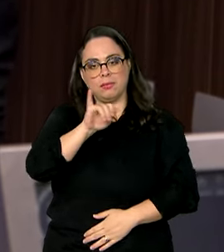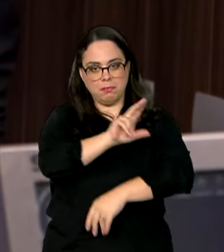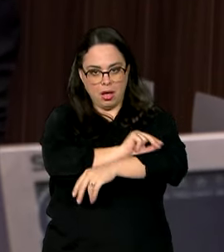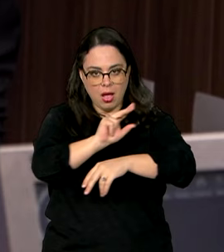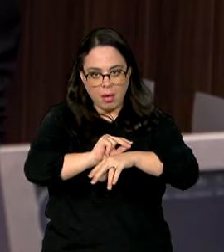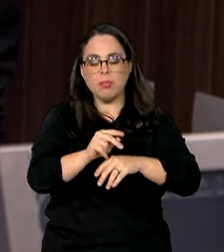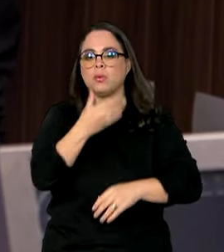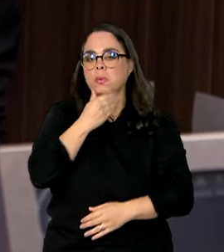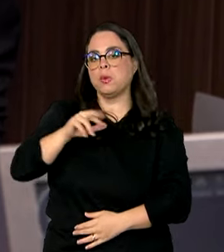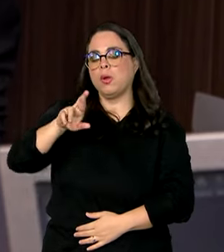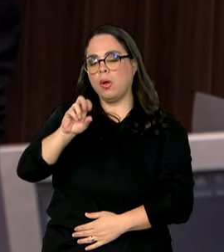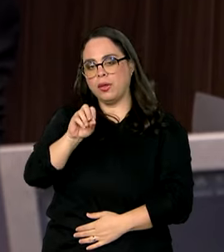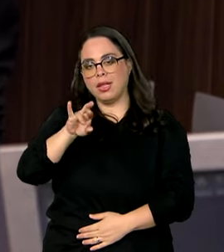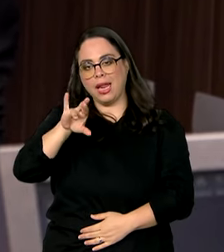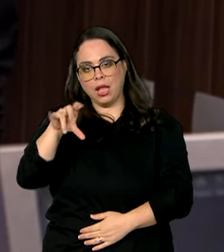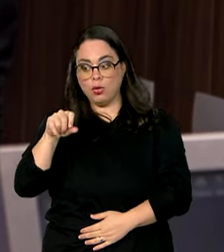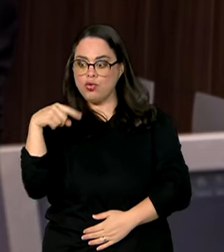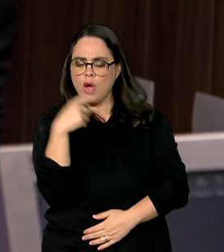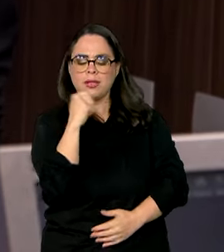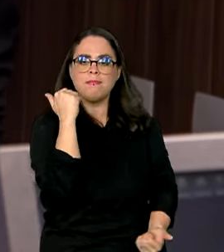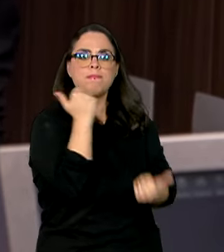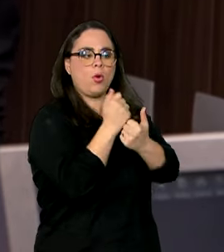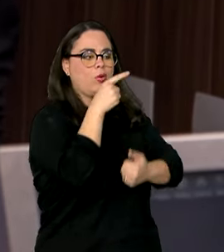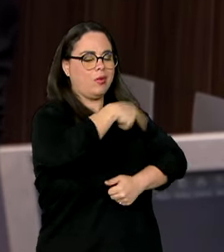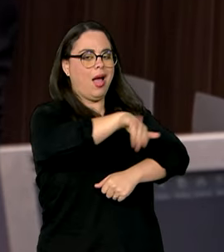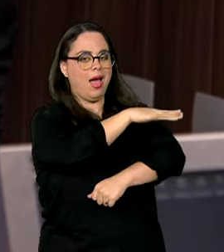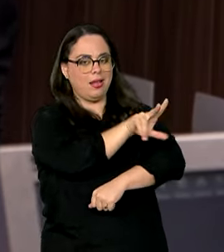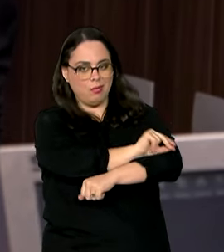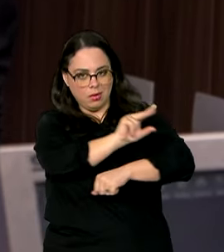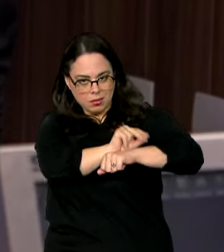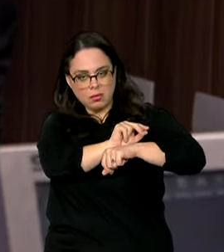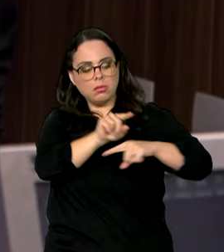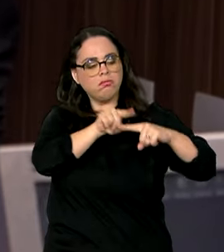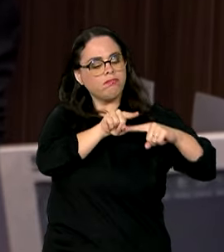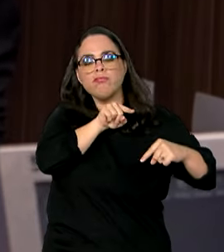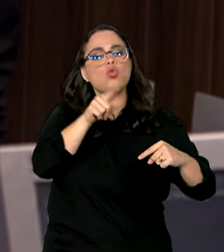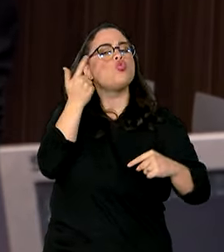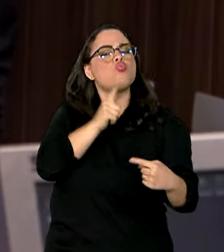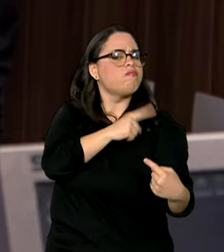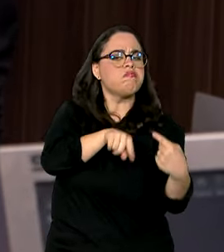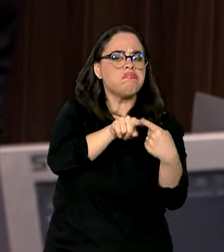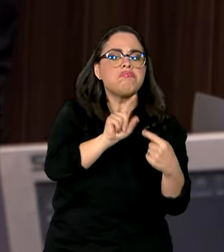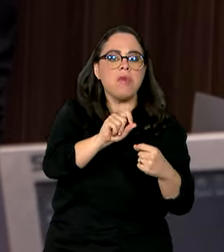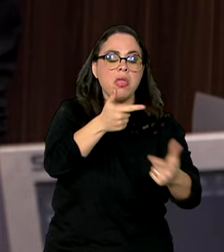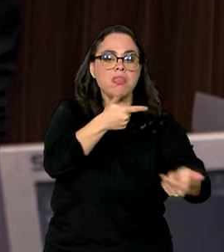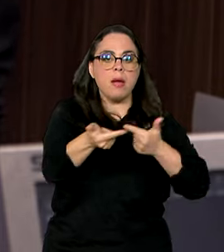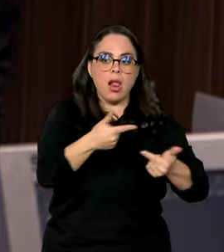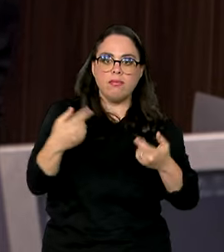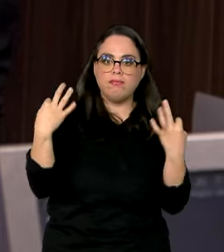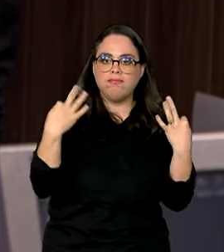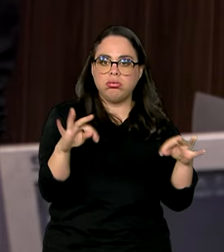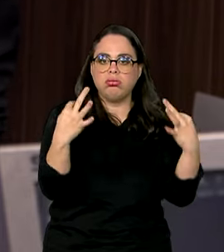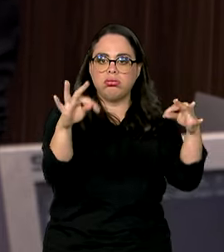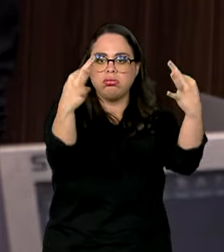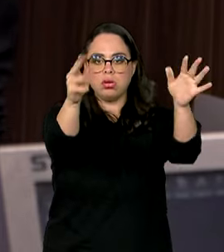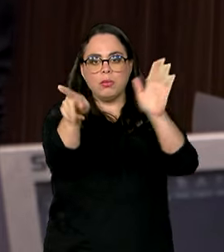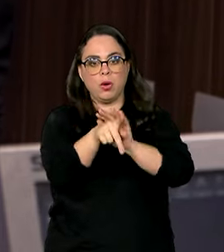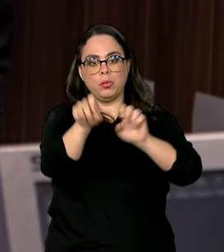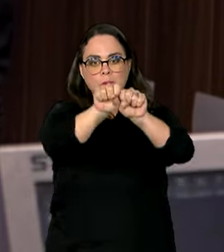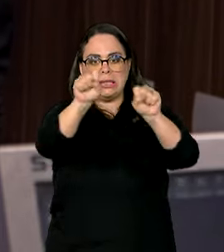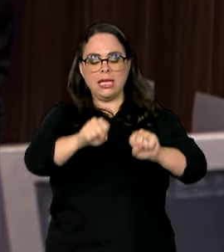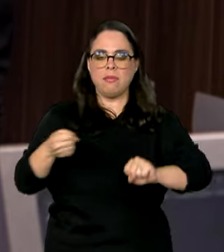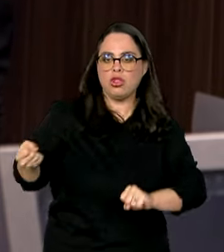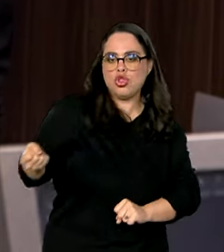A ABDI, na prática, vai dar um apoio ao IBAMA, para que a gente possa trabalhar na modernização de sistemas, na